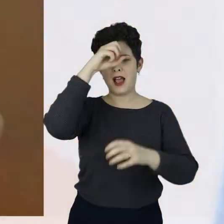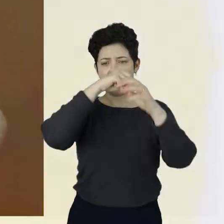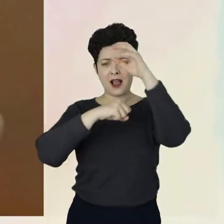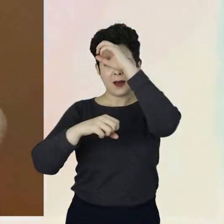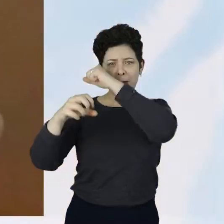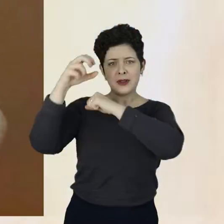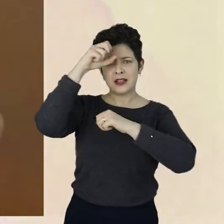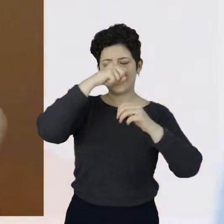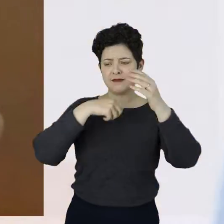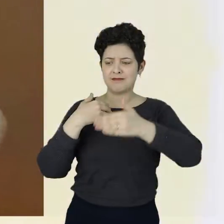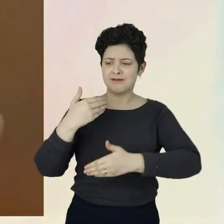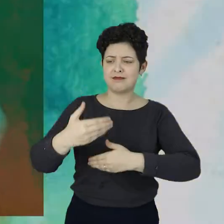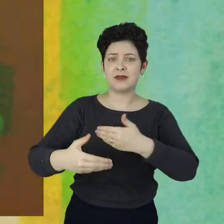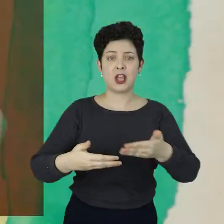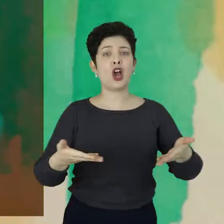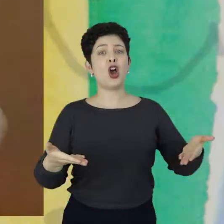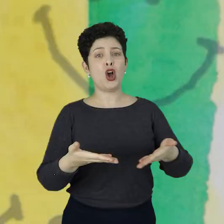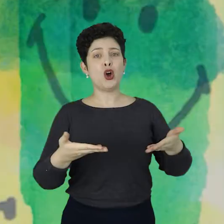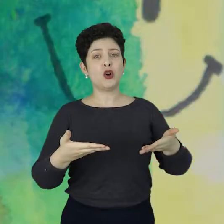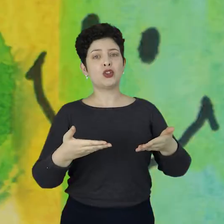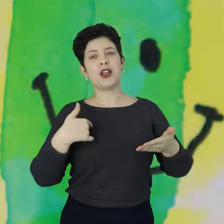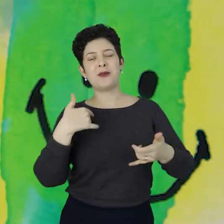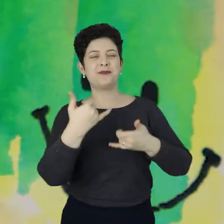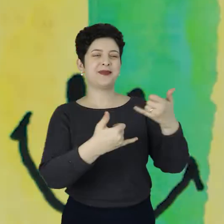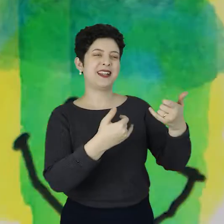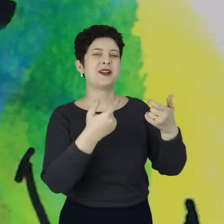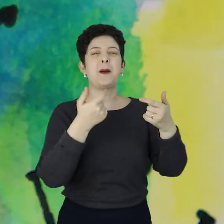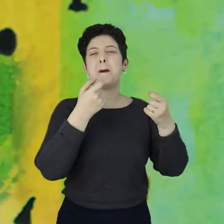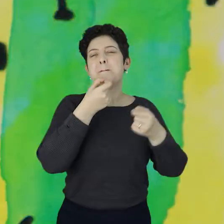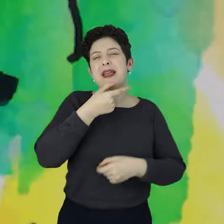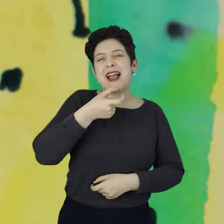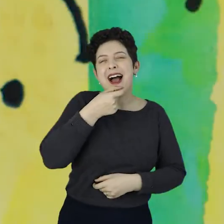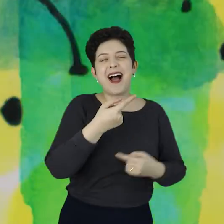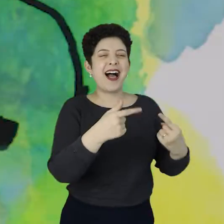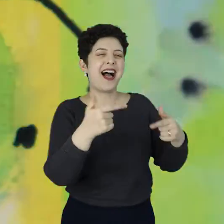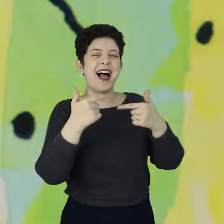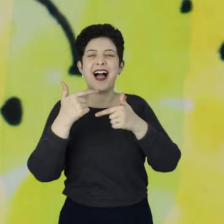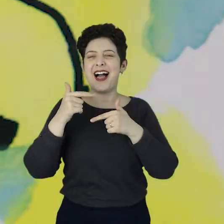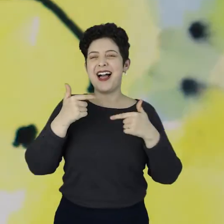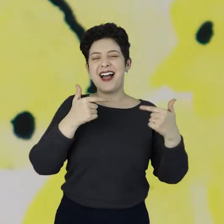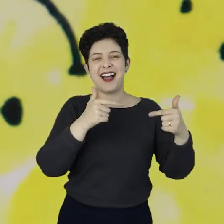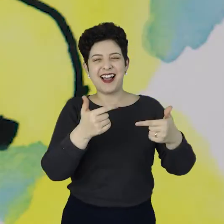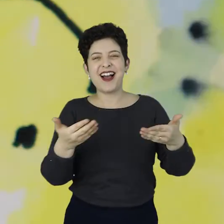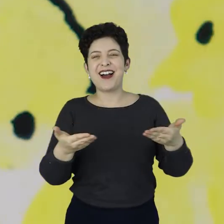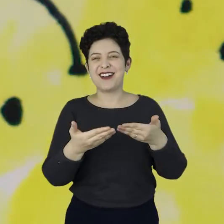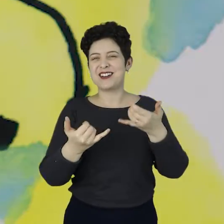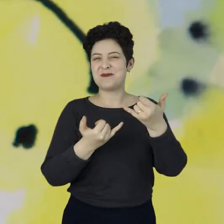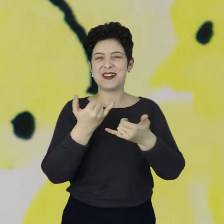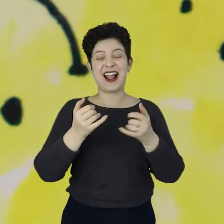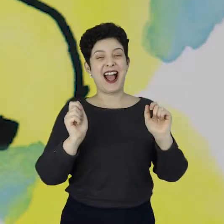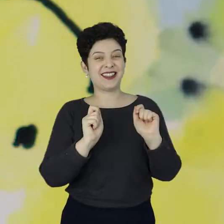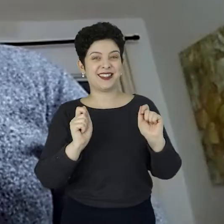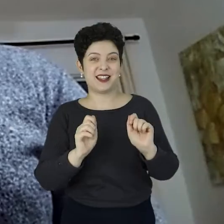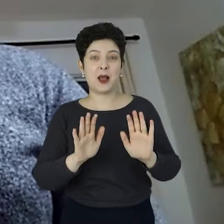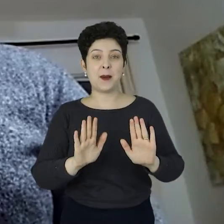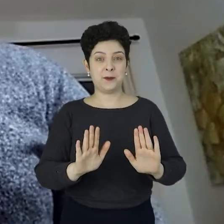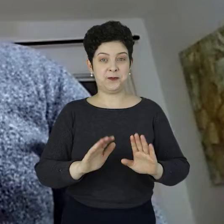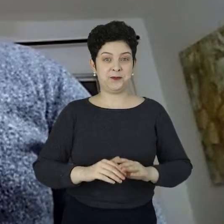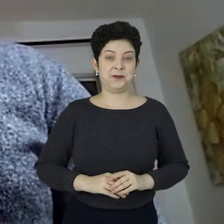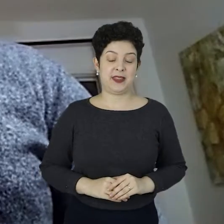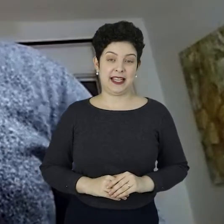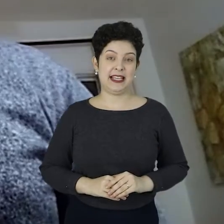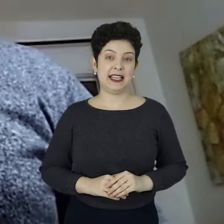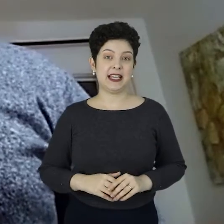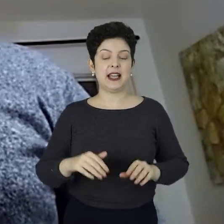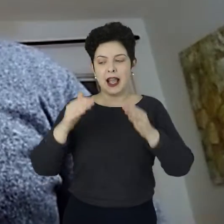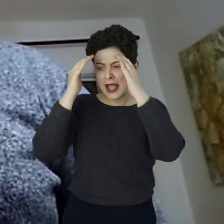a lidar com essas coisas. Tanto é que hoje eu sou brincalhão, adoro dar risada, adoro brincar, mas